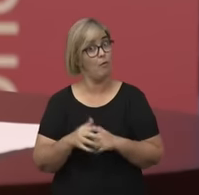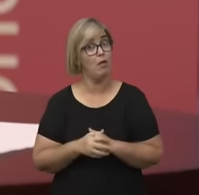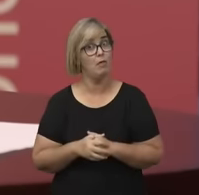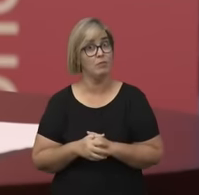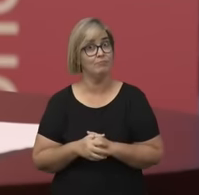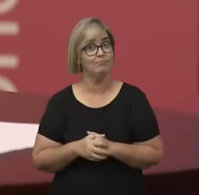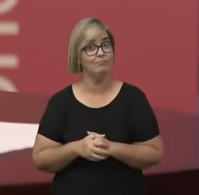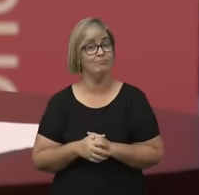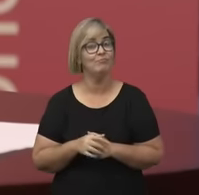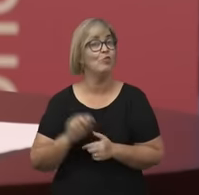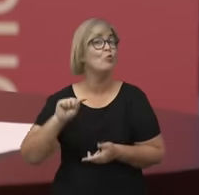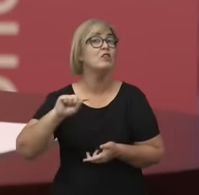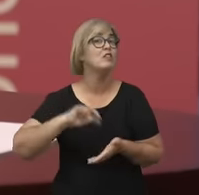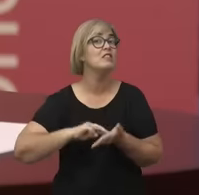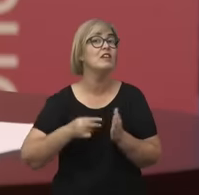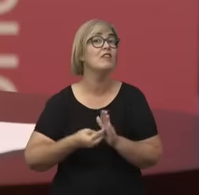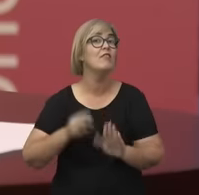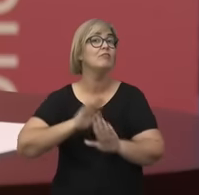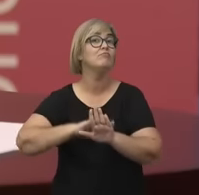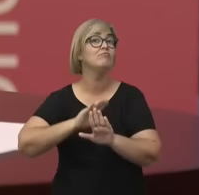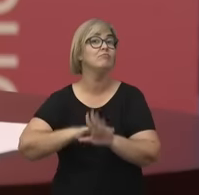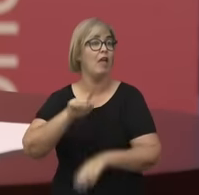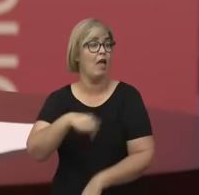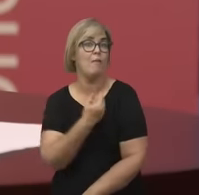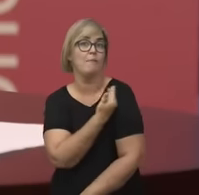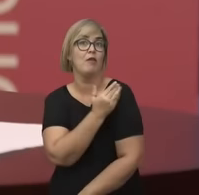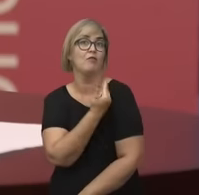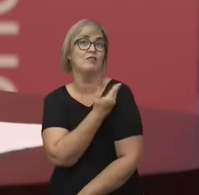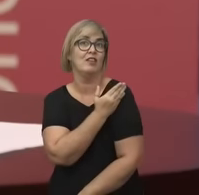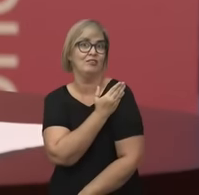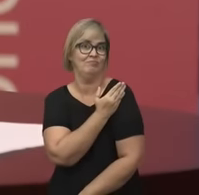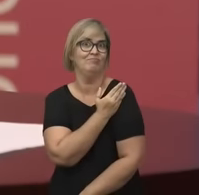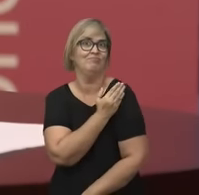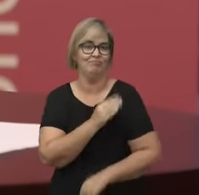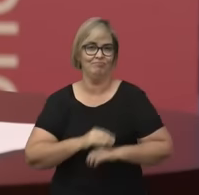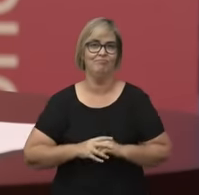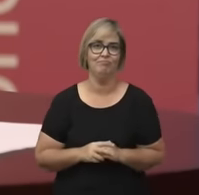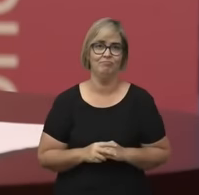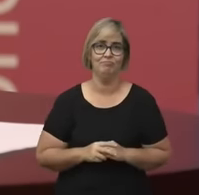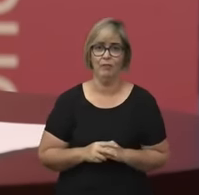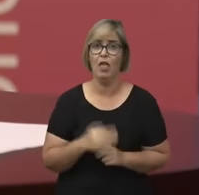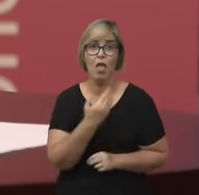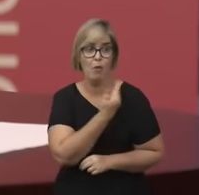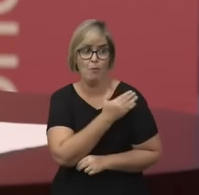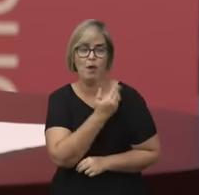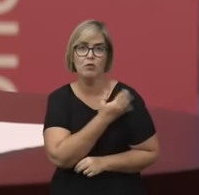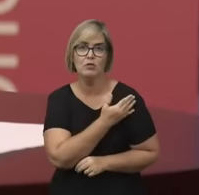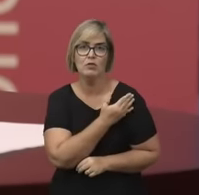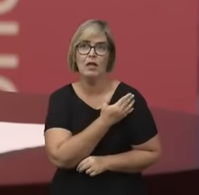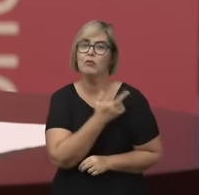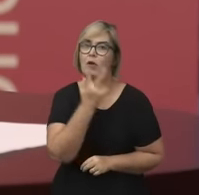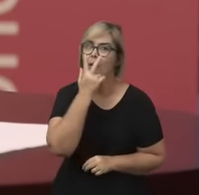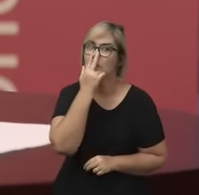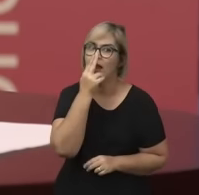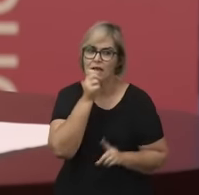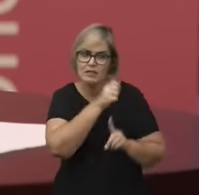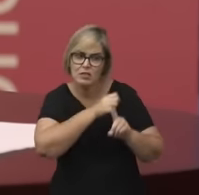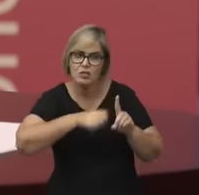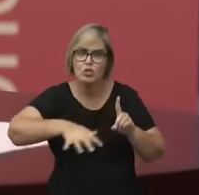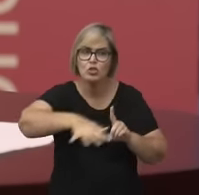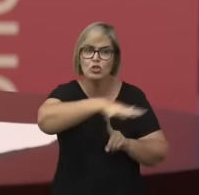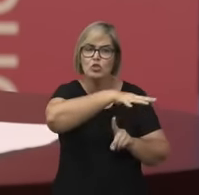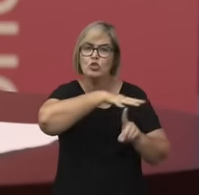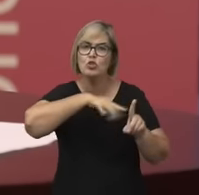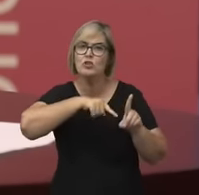um preconceito. E que preconceito é esse? É o preconceito que acabou sendo construído no nosso imaginário social de que o